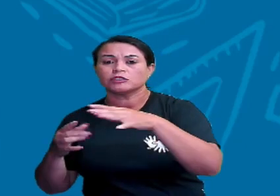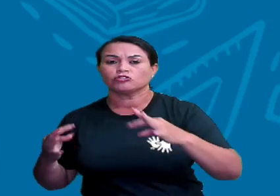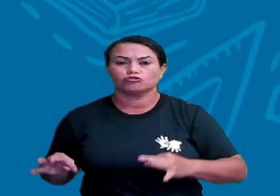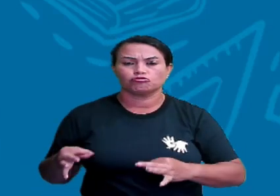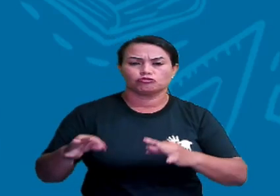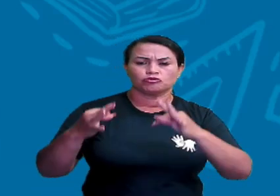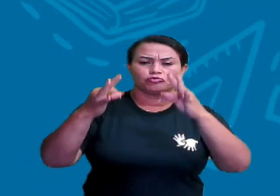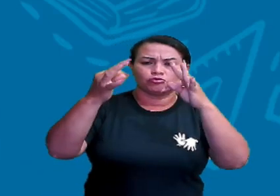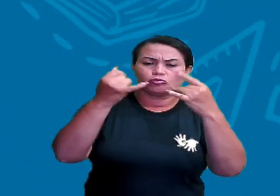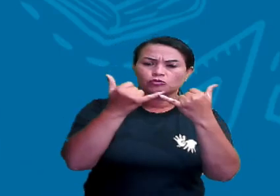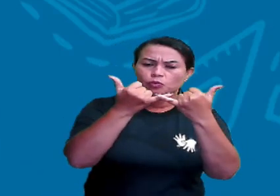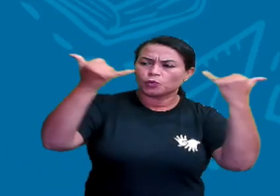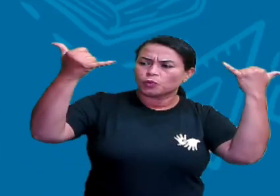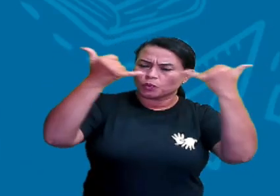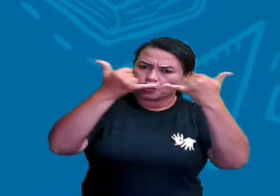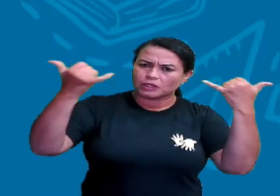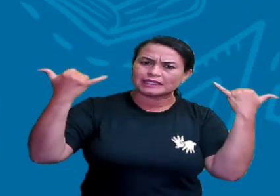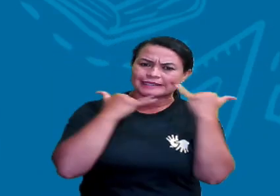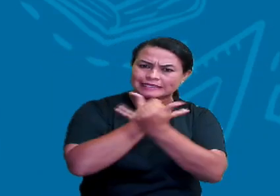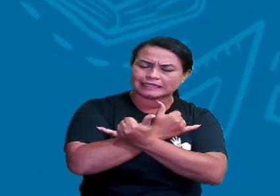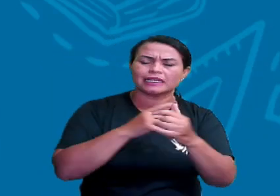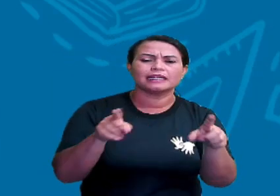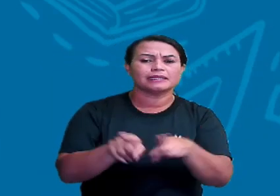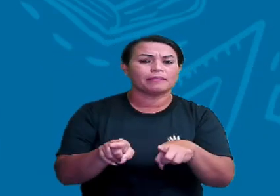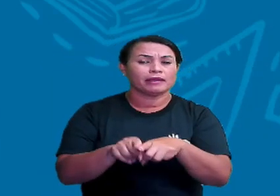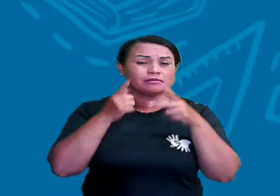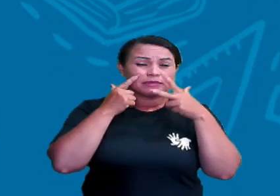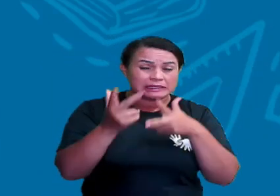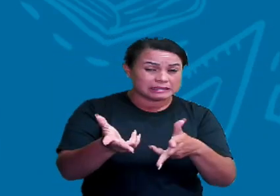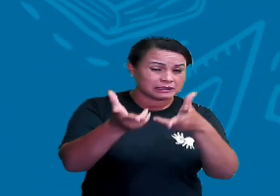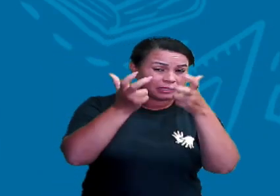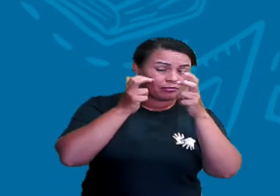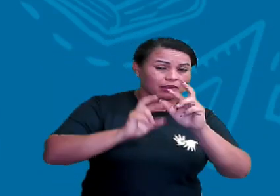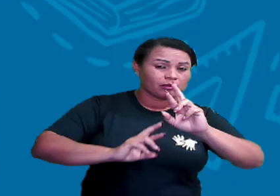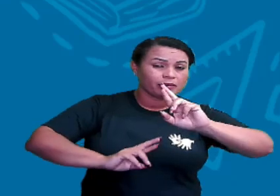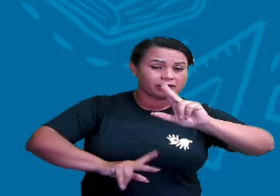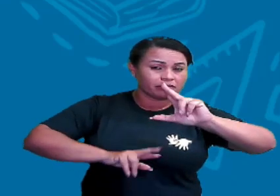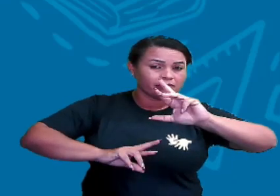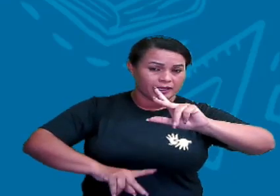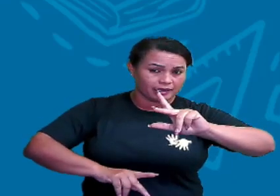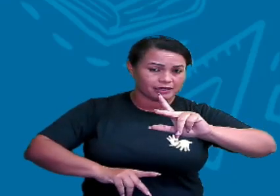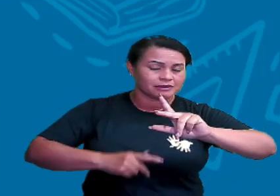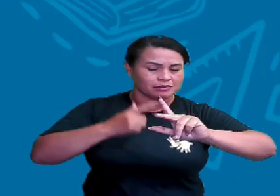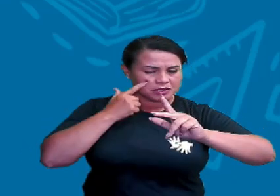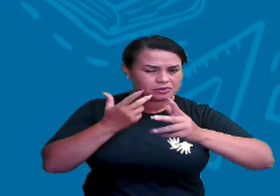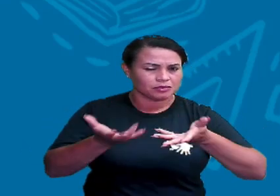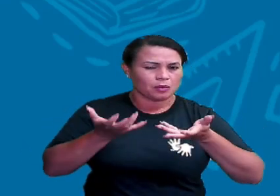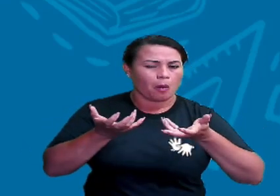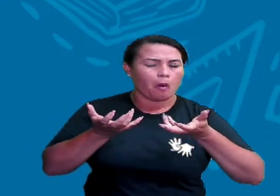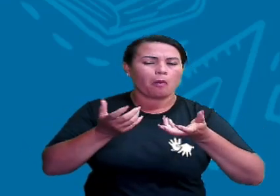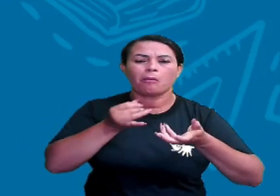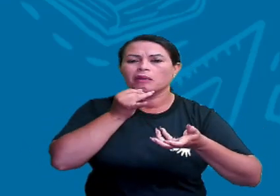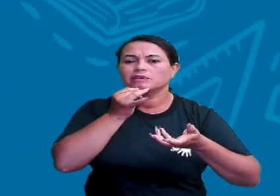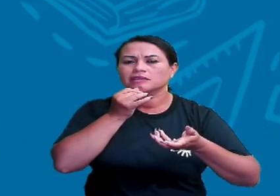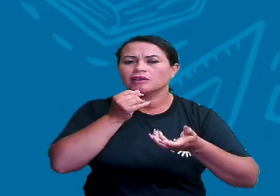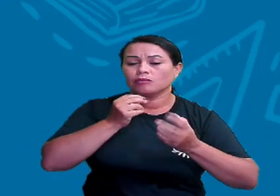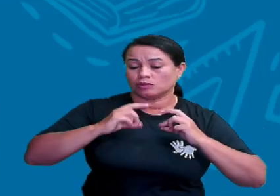elétricas. Então, você percebe bem como é que o ser humano se relaciona no espaço